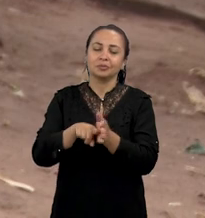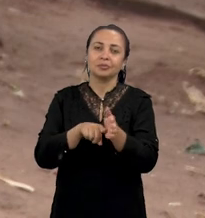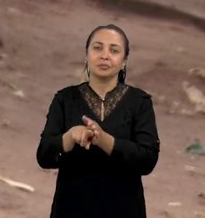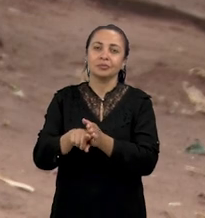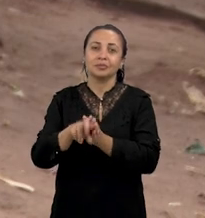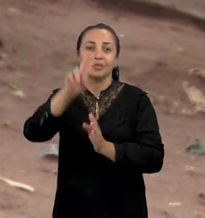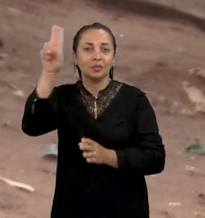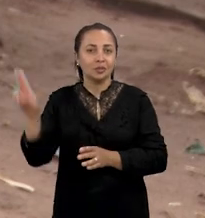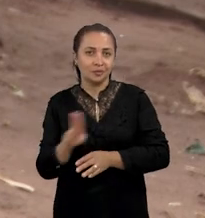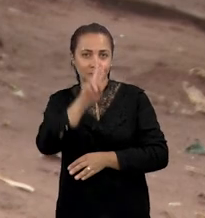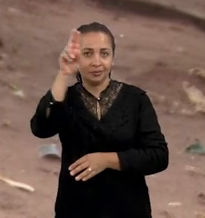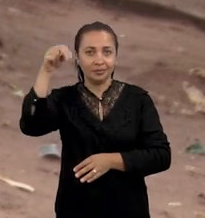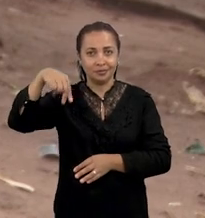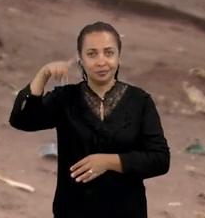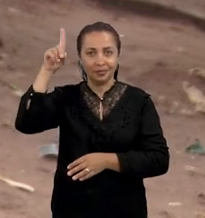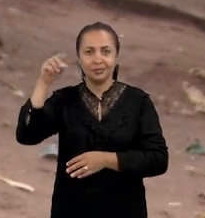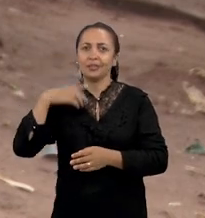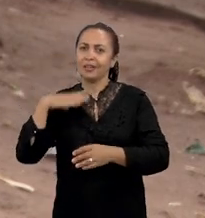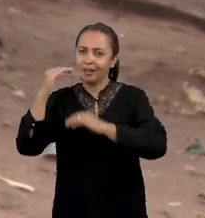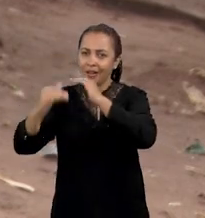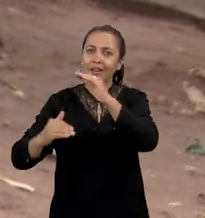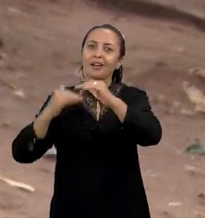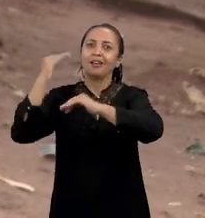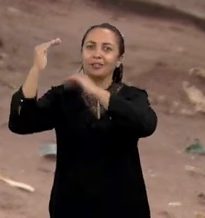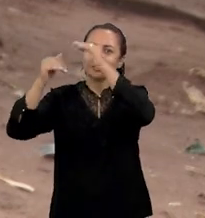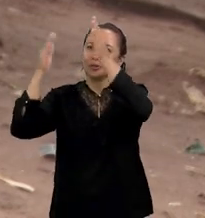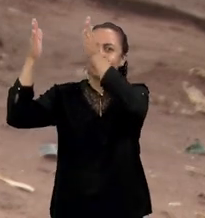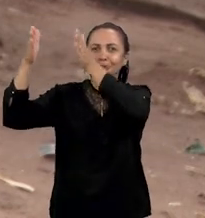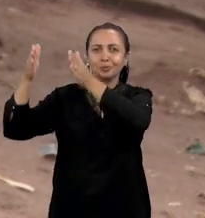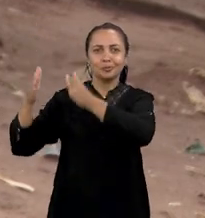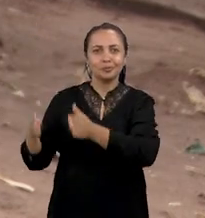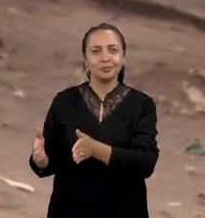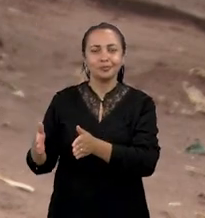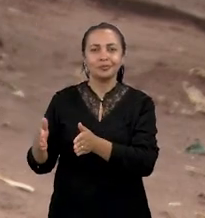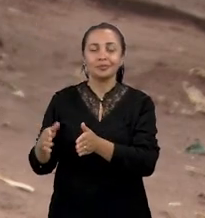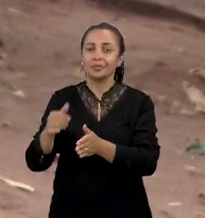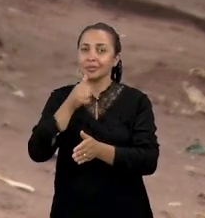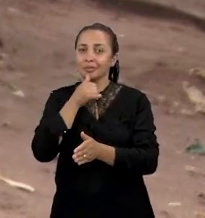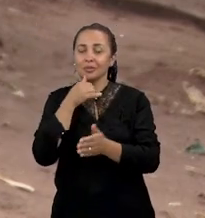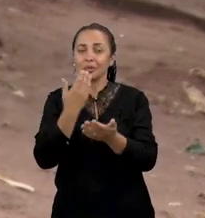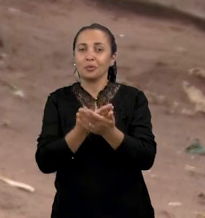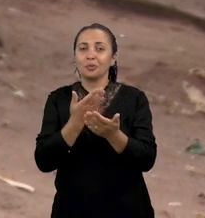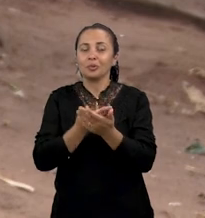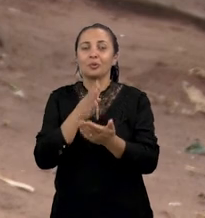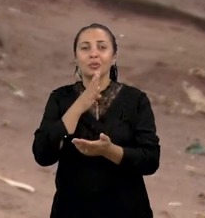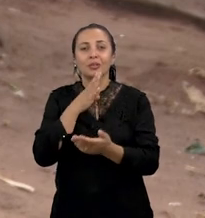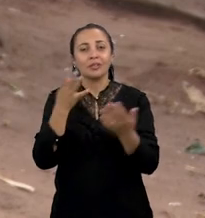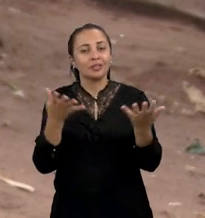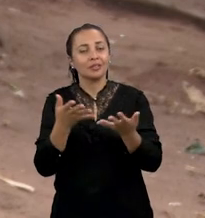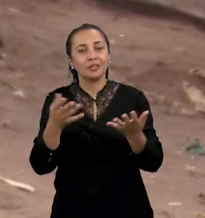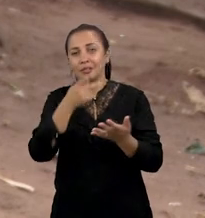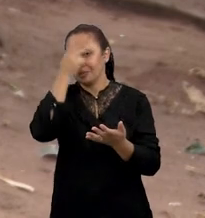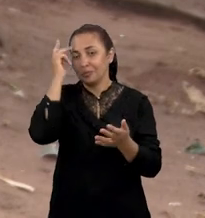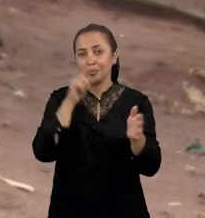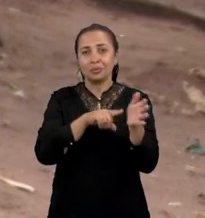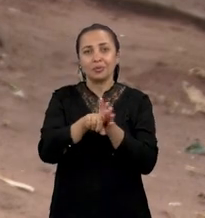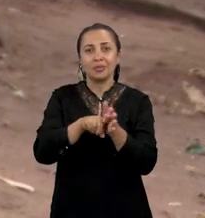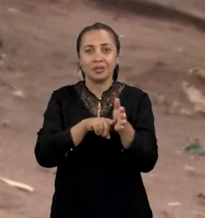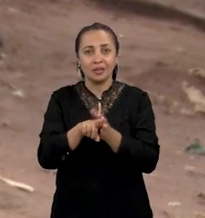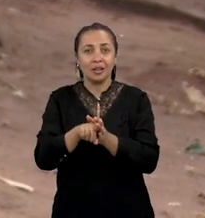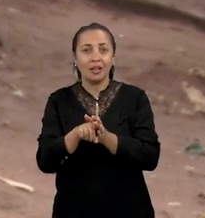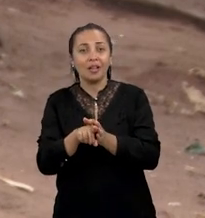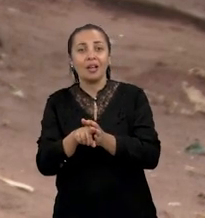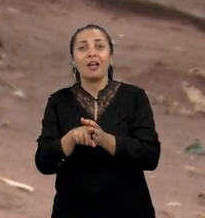universidades do Nordeste têm crescido nesse parâmetro. Um exemplo é um estudo que a gente vai conhecer agora. Pesquisadores da